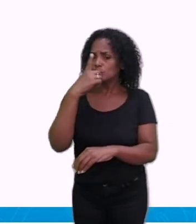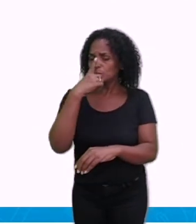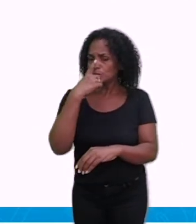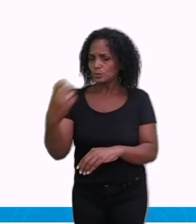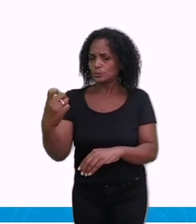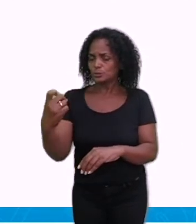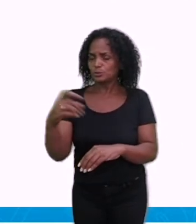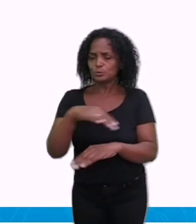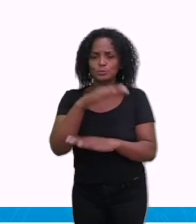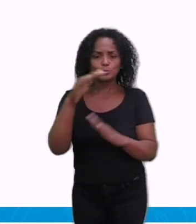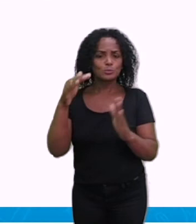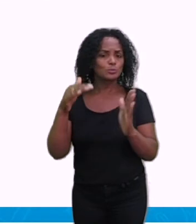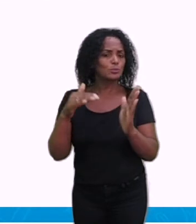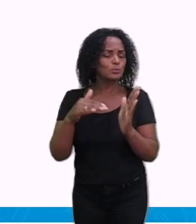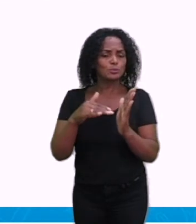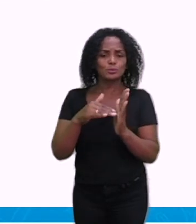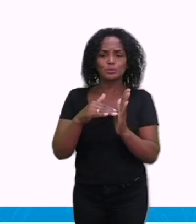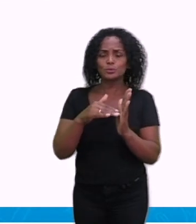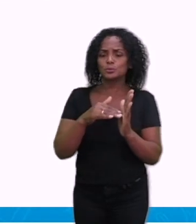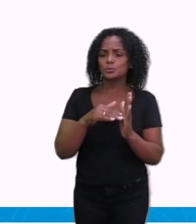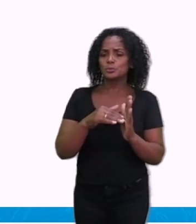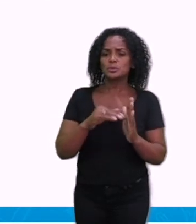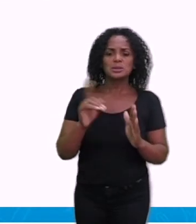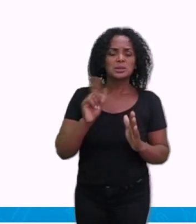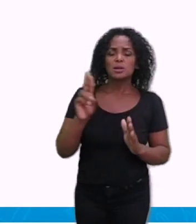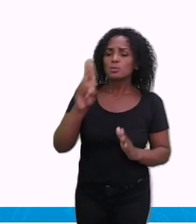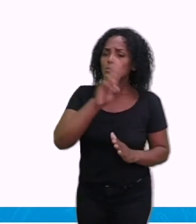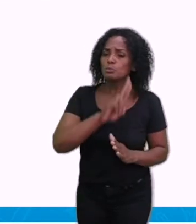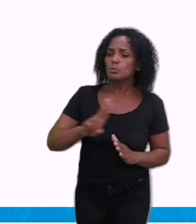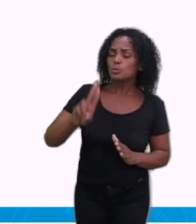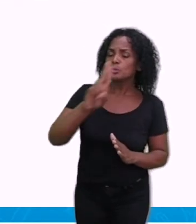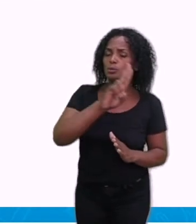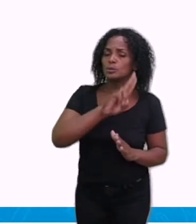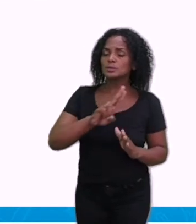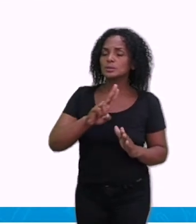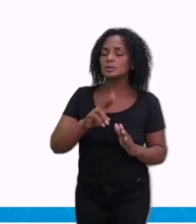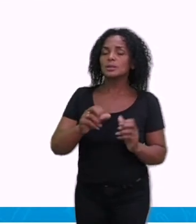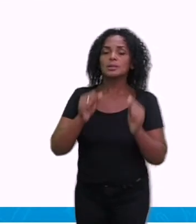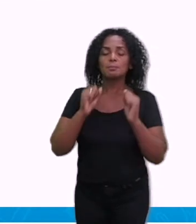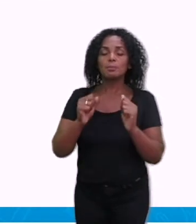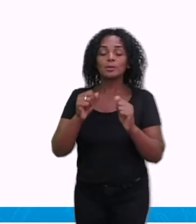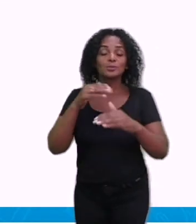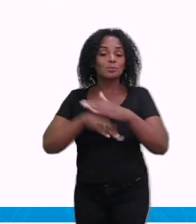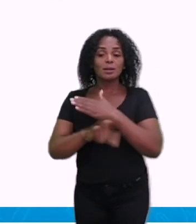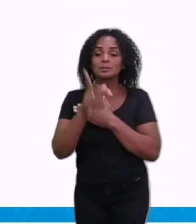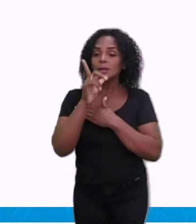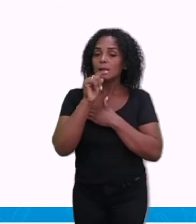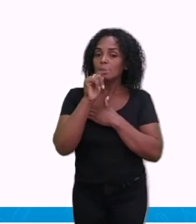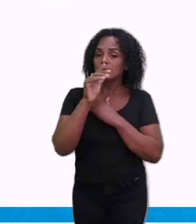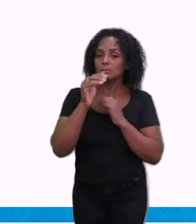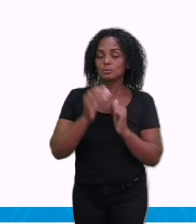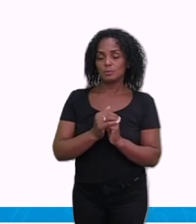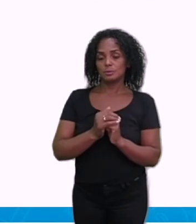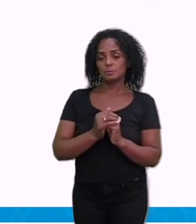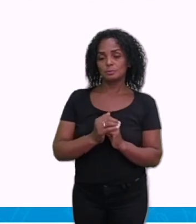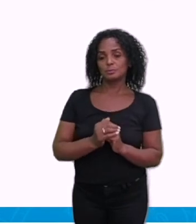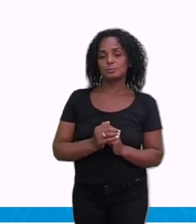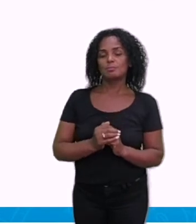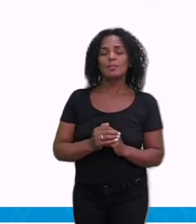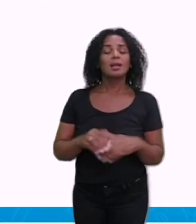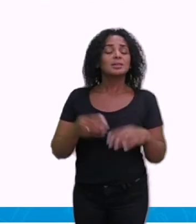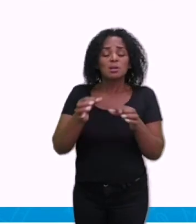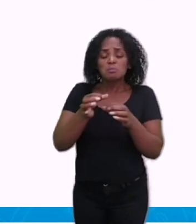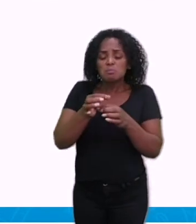todo objeto, não utilizado que possa acumular água. Então, até uma